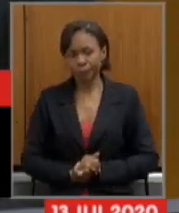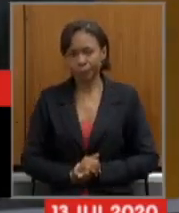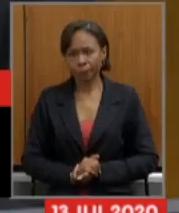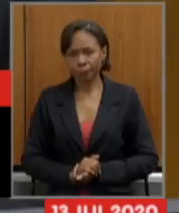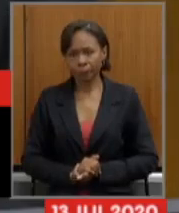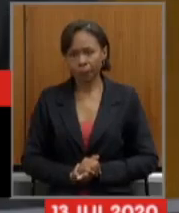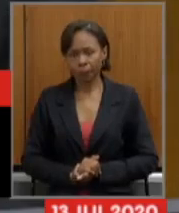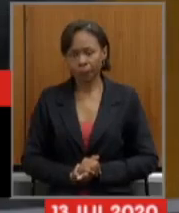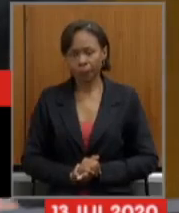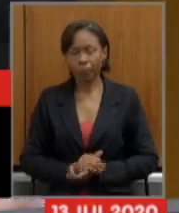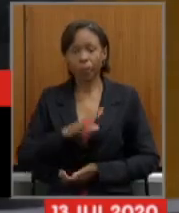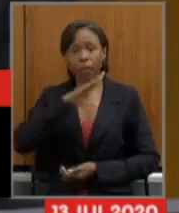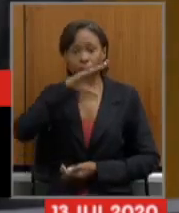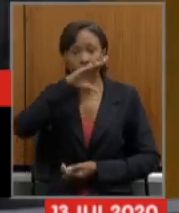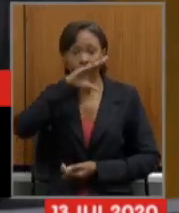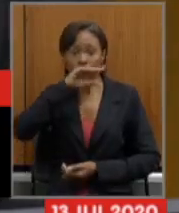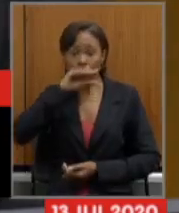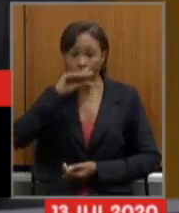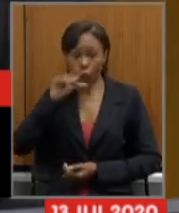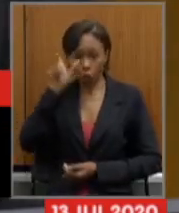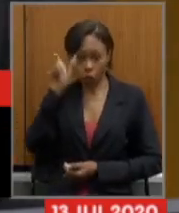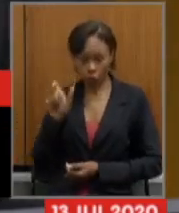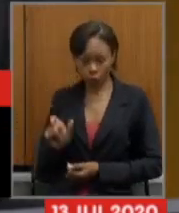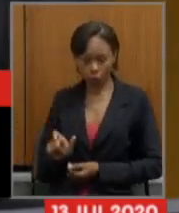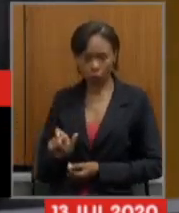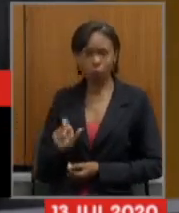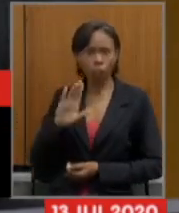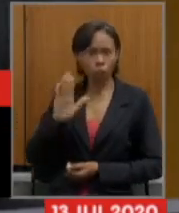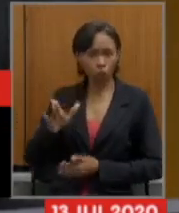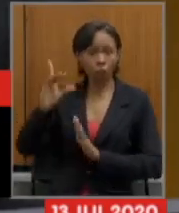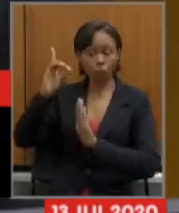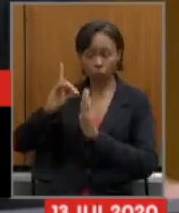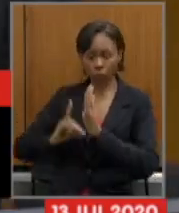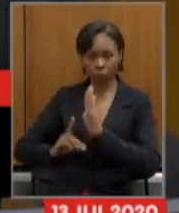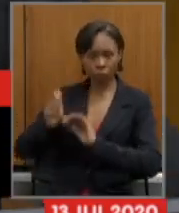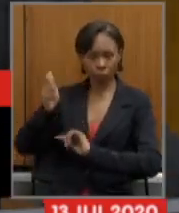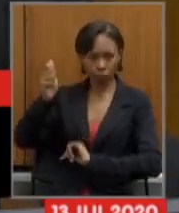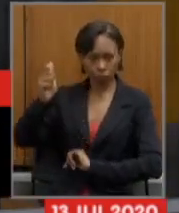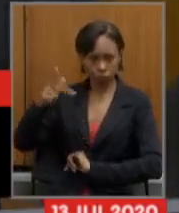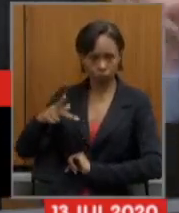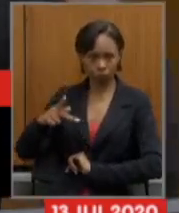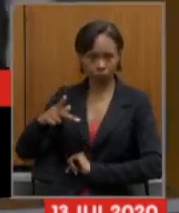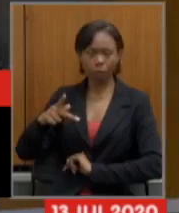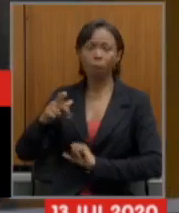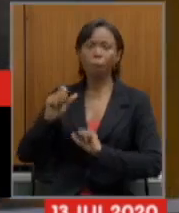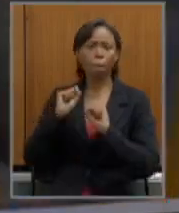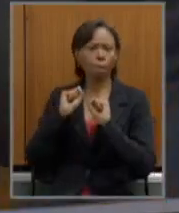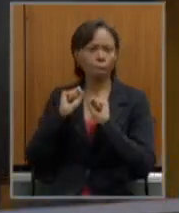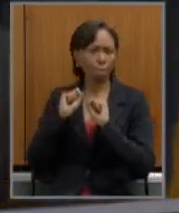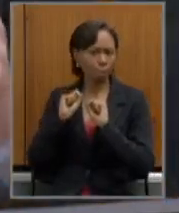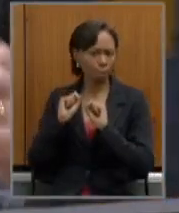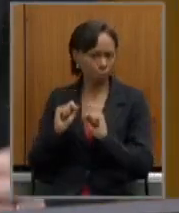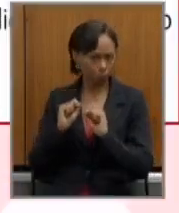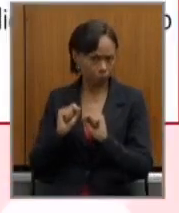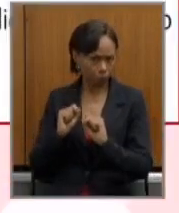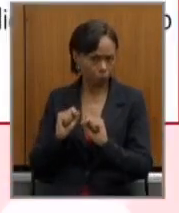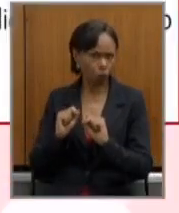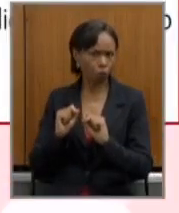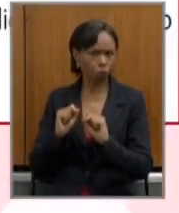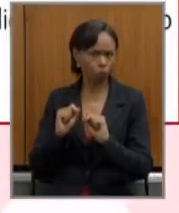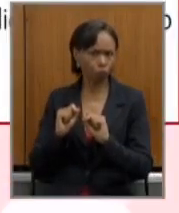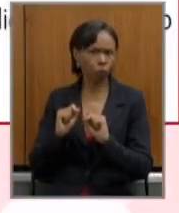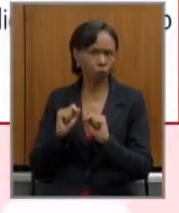o servidor que já tenha o direito a se aposentar, poderá exercê-lo